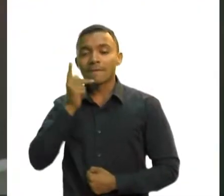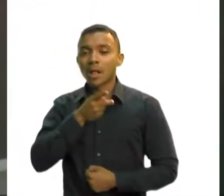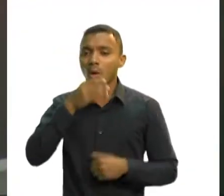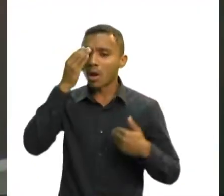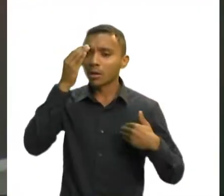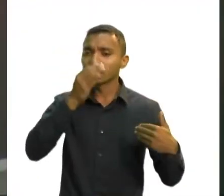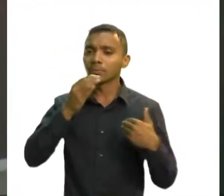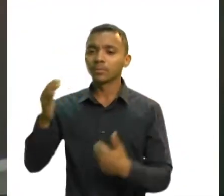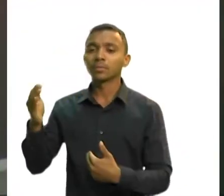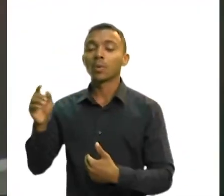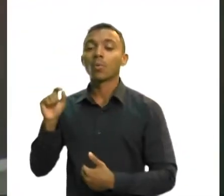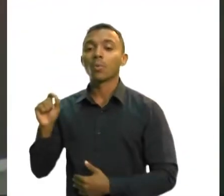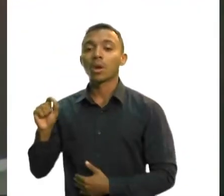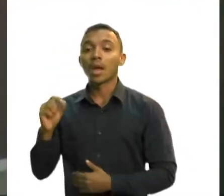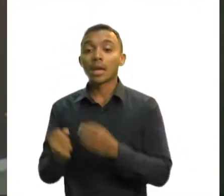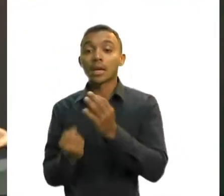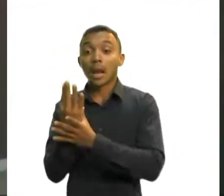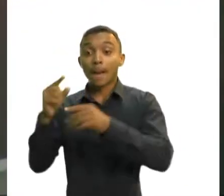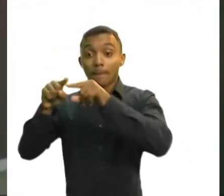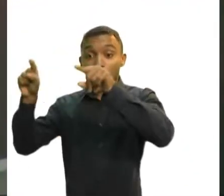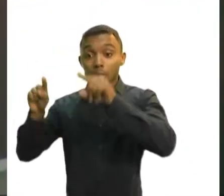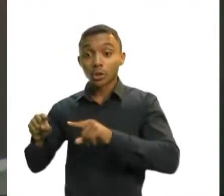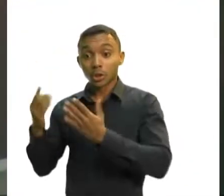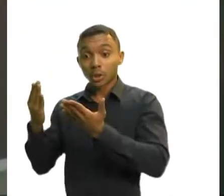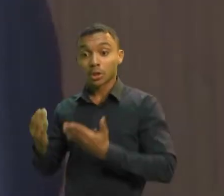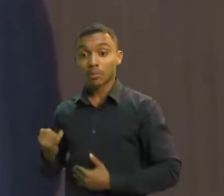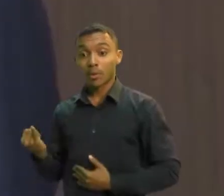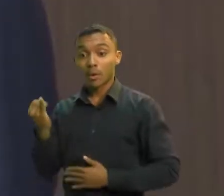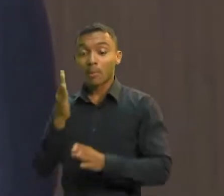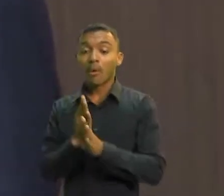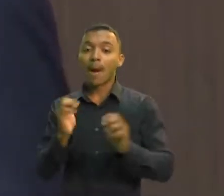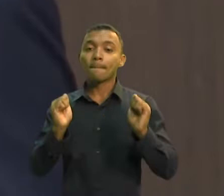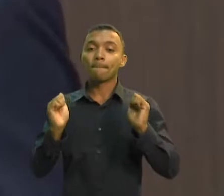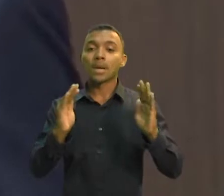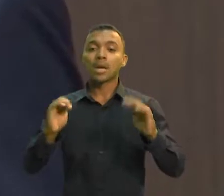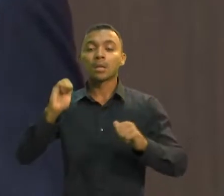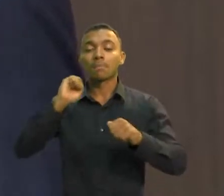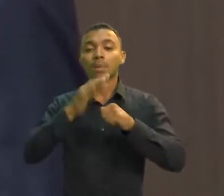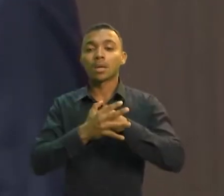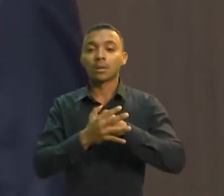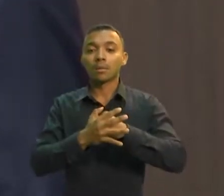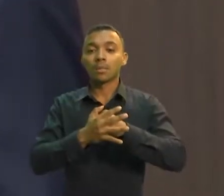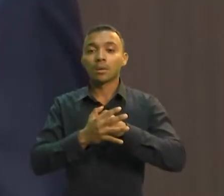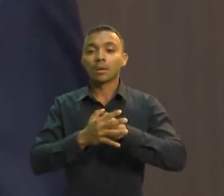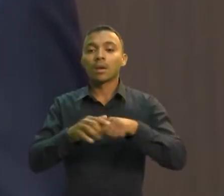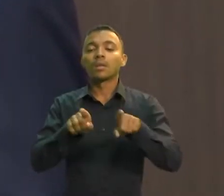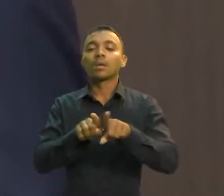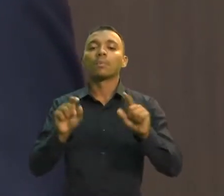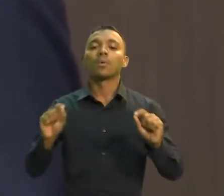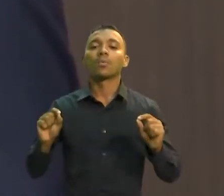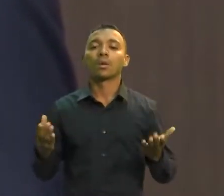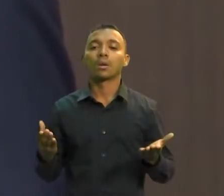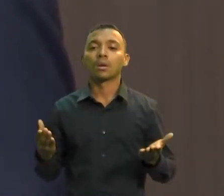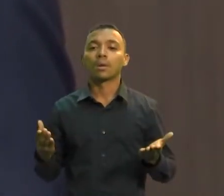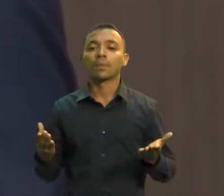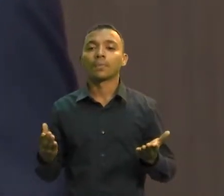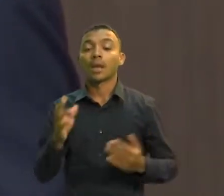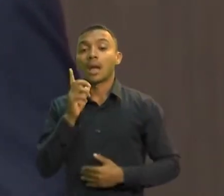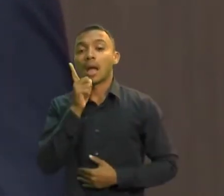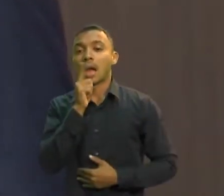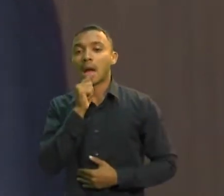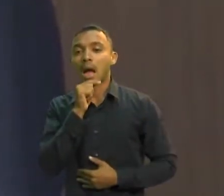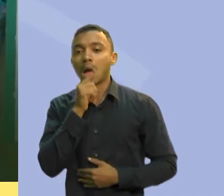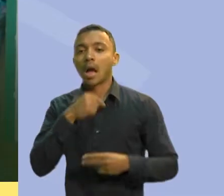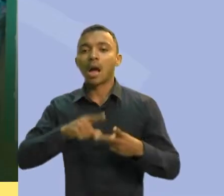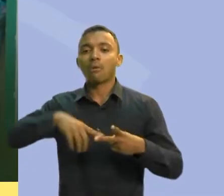na aprovação de projetos importantes nesse período de pandemia. Entre eles, a isenção das contas de água e de luz para famílias de